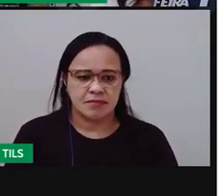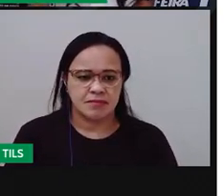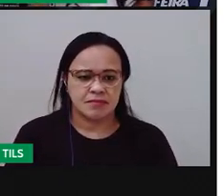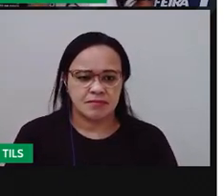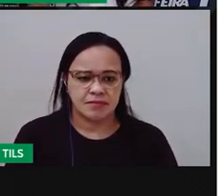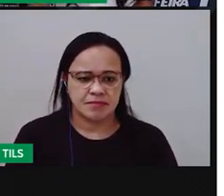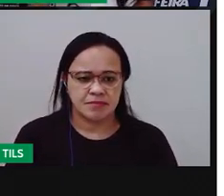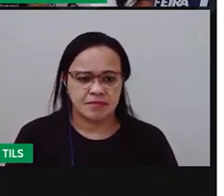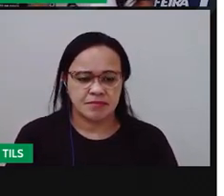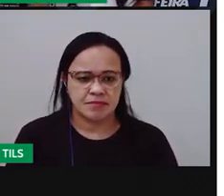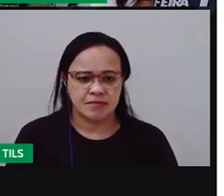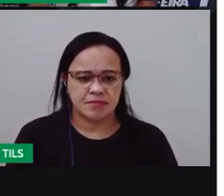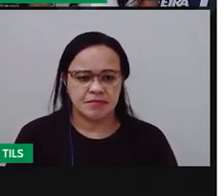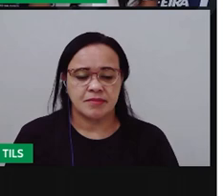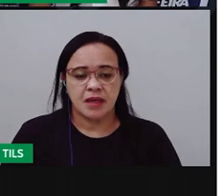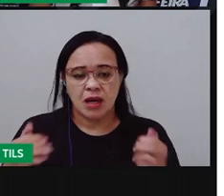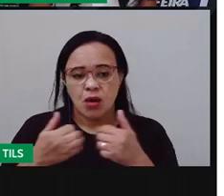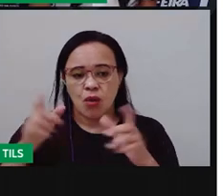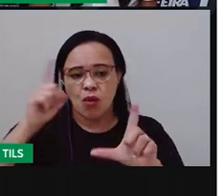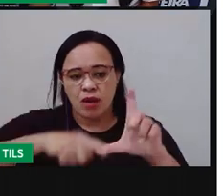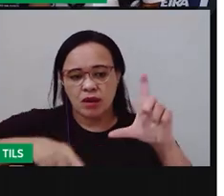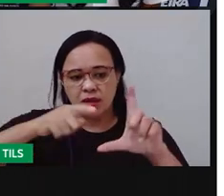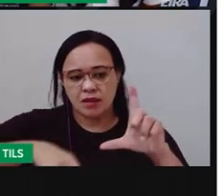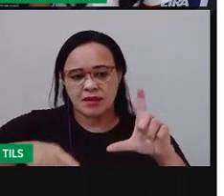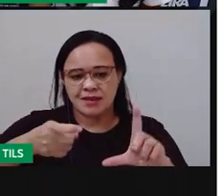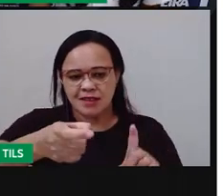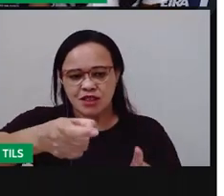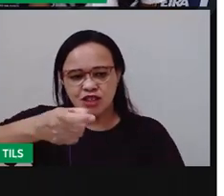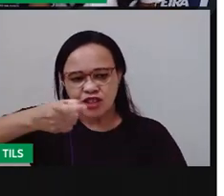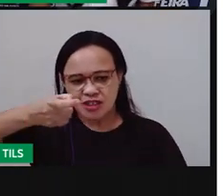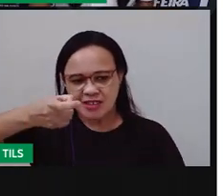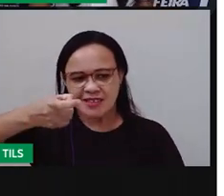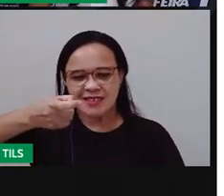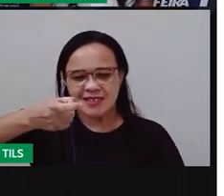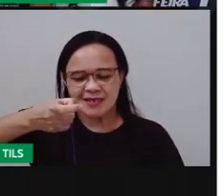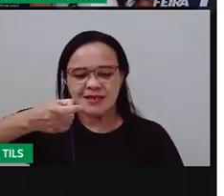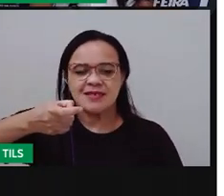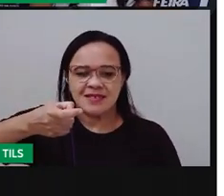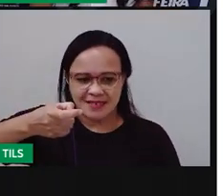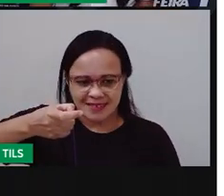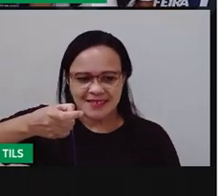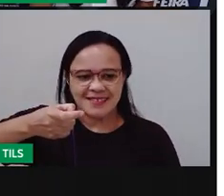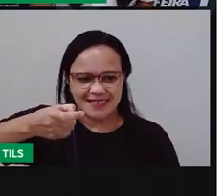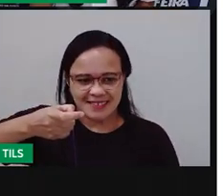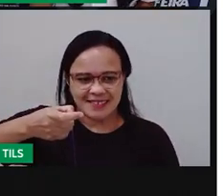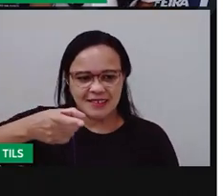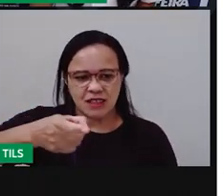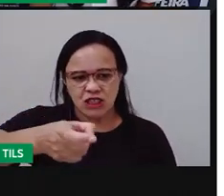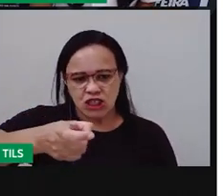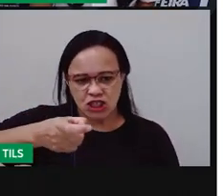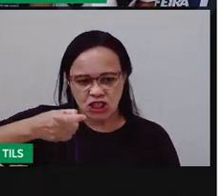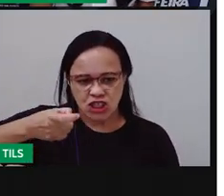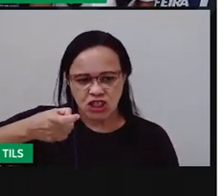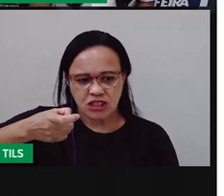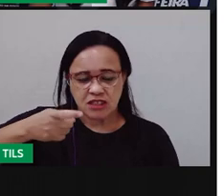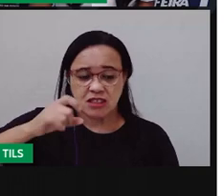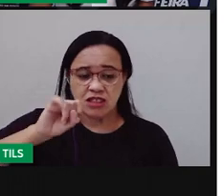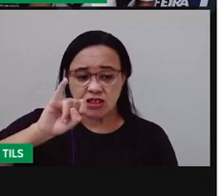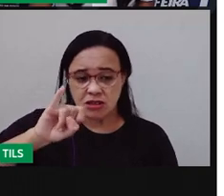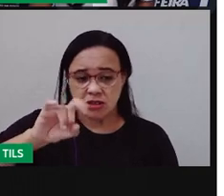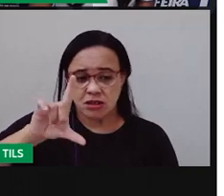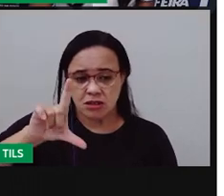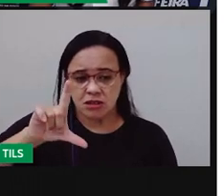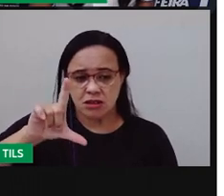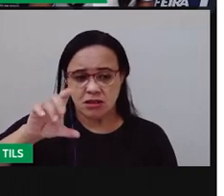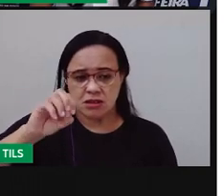E ela é iniciada com a letra x. Ó, xilogravura.